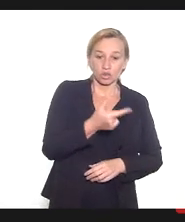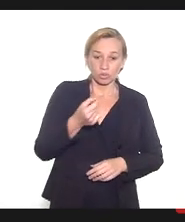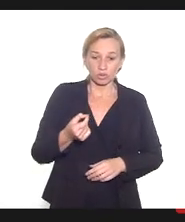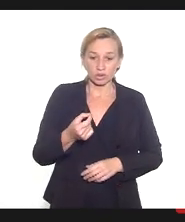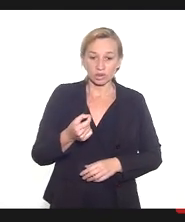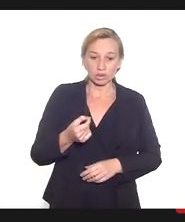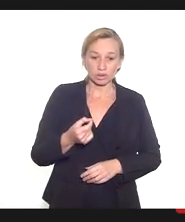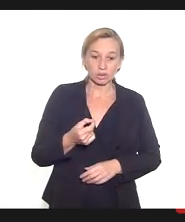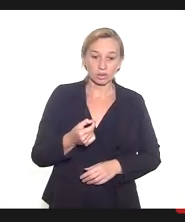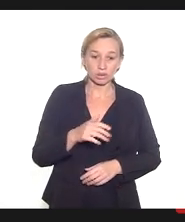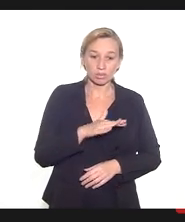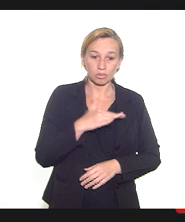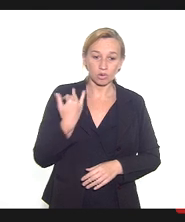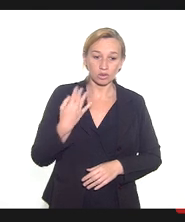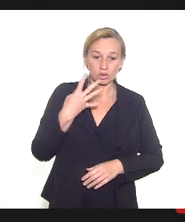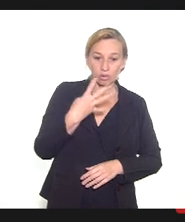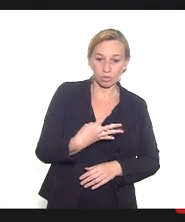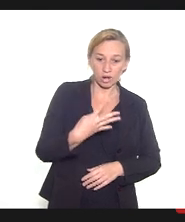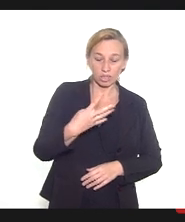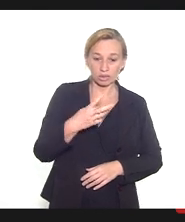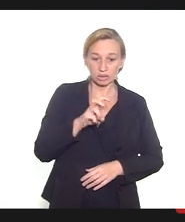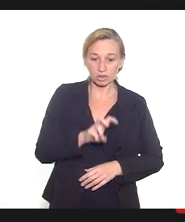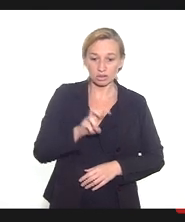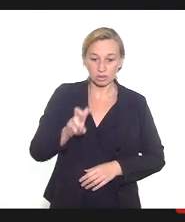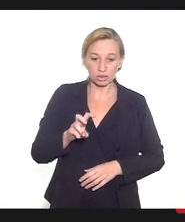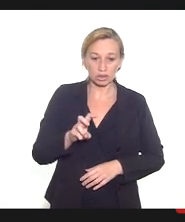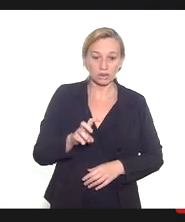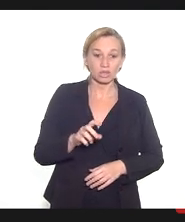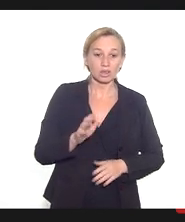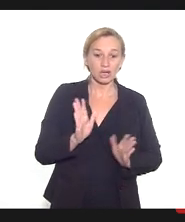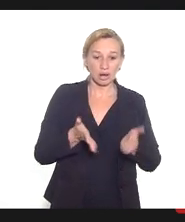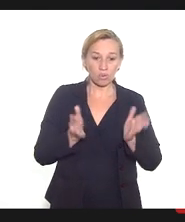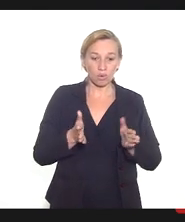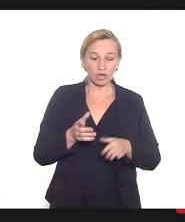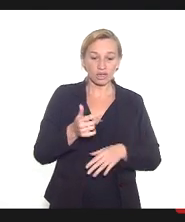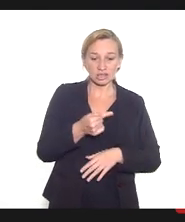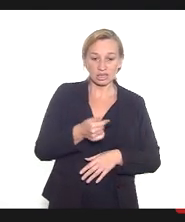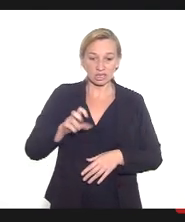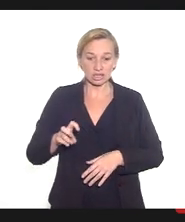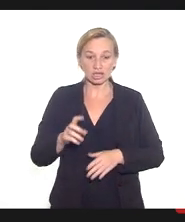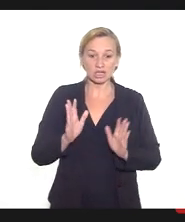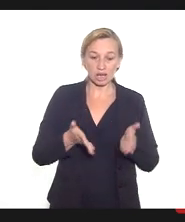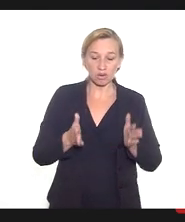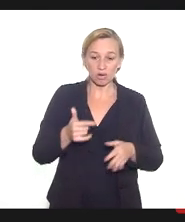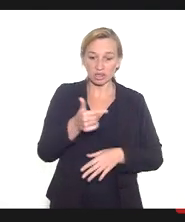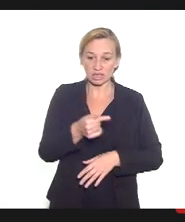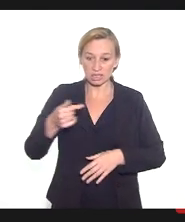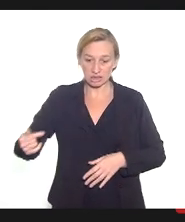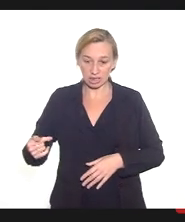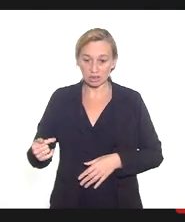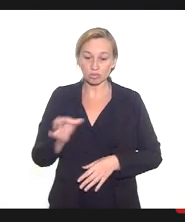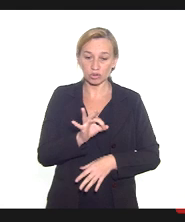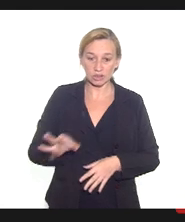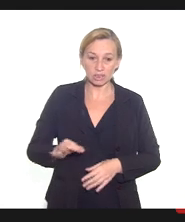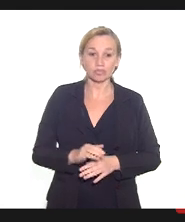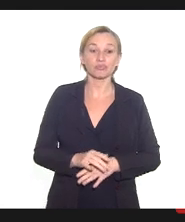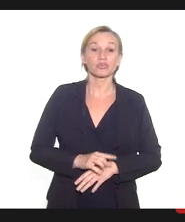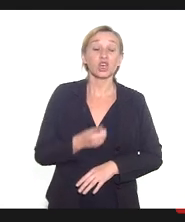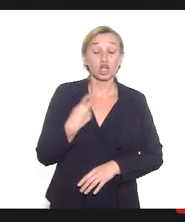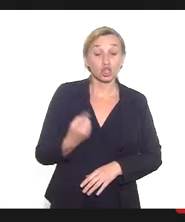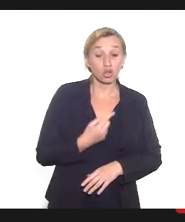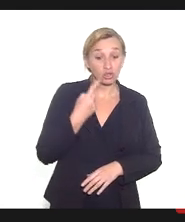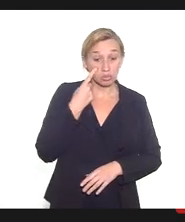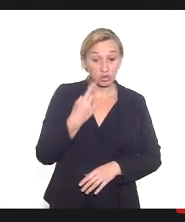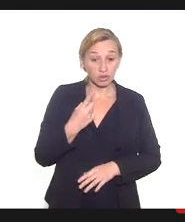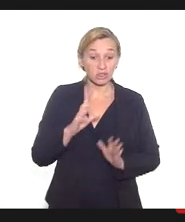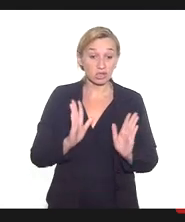a letalidade era de 7,5% e agora é de 17%. E a gente está numa